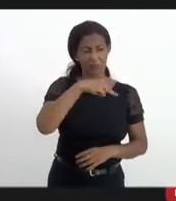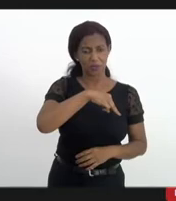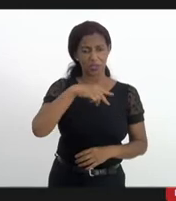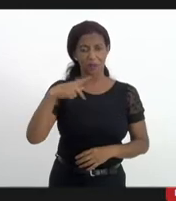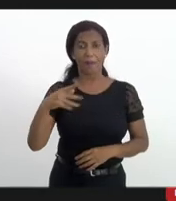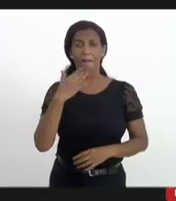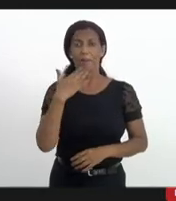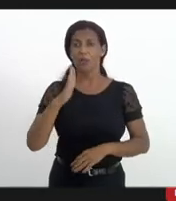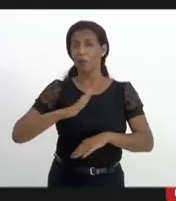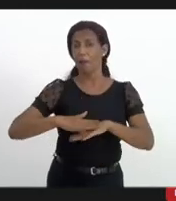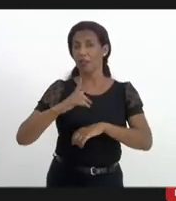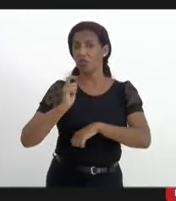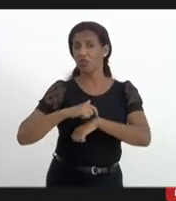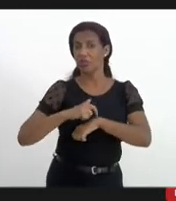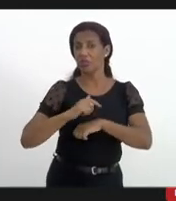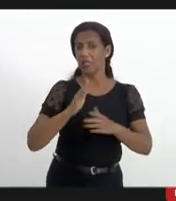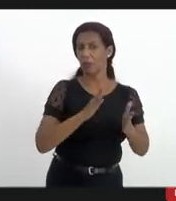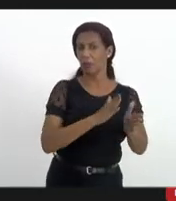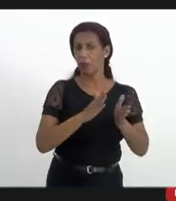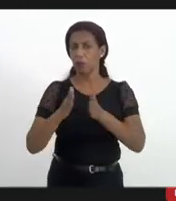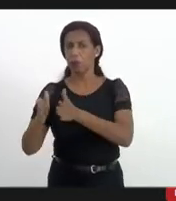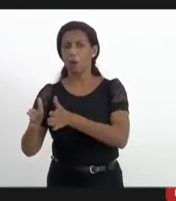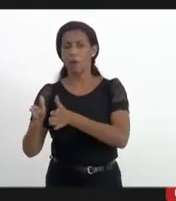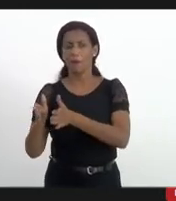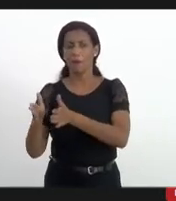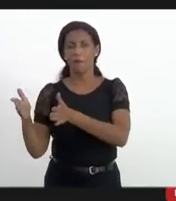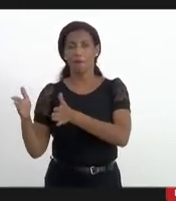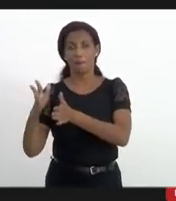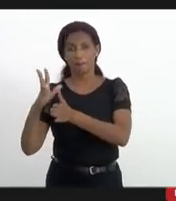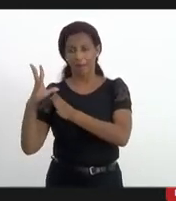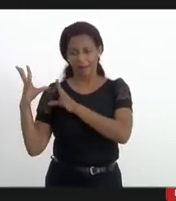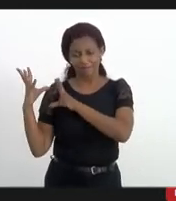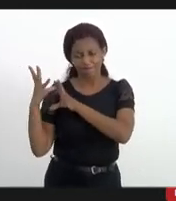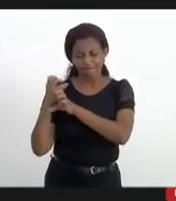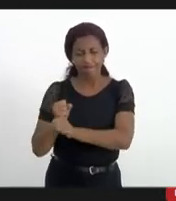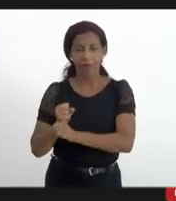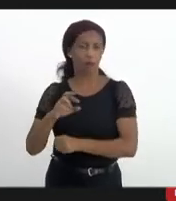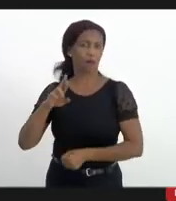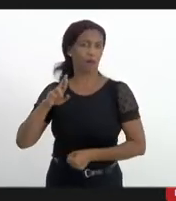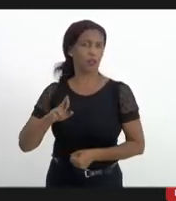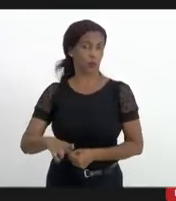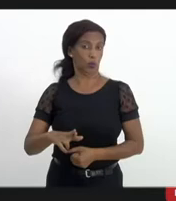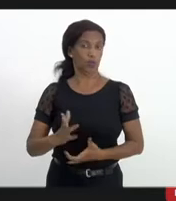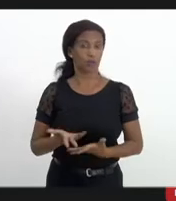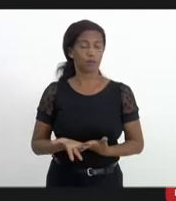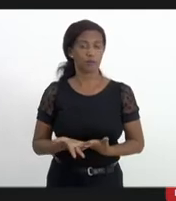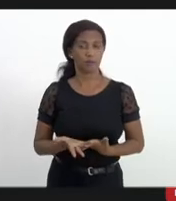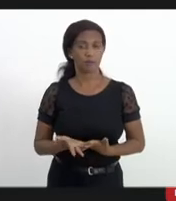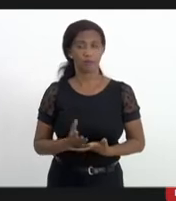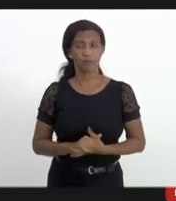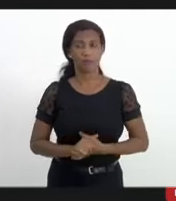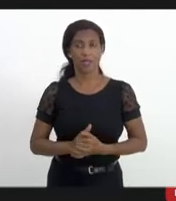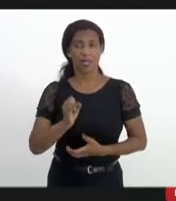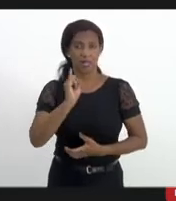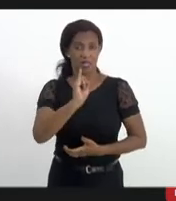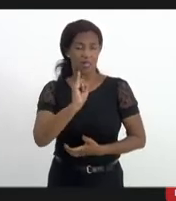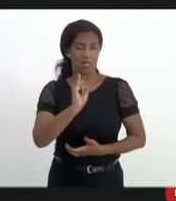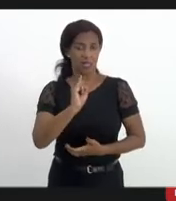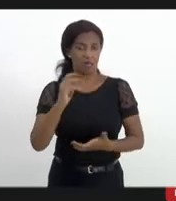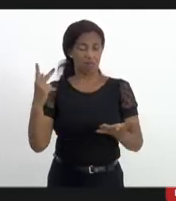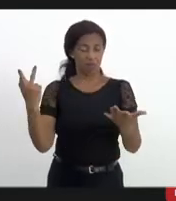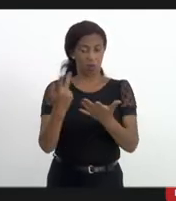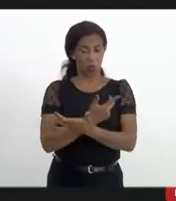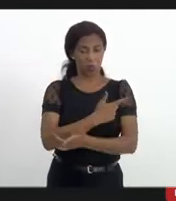mais prazo para chegar às conclusões que eles têm que chegar. Enfim, se houvesse uma